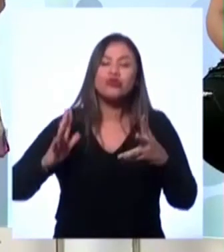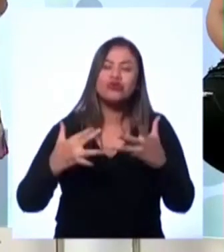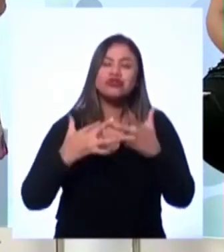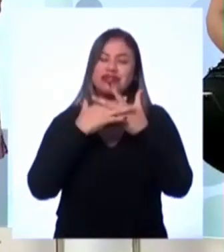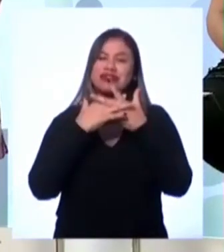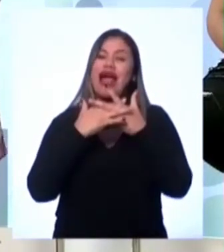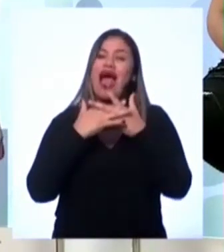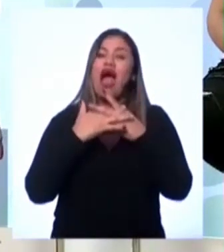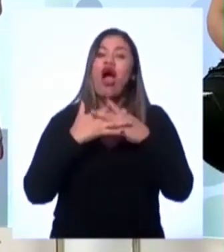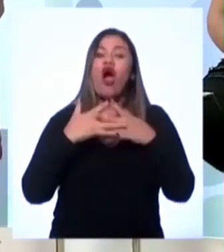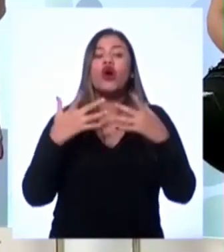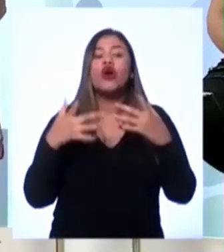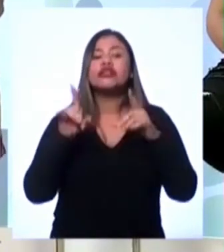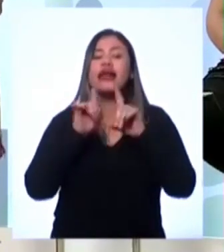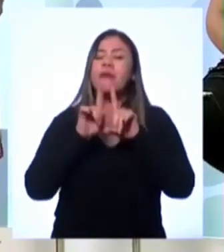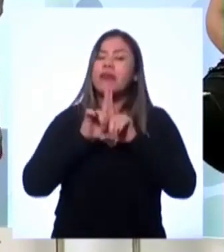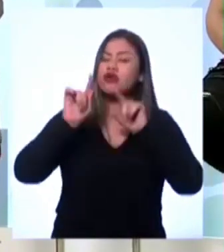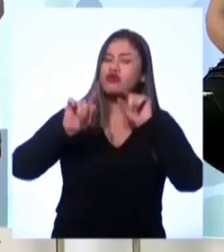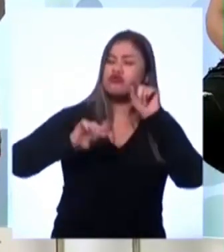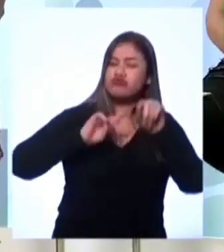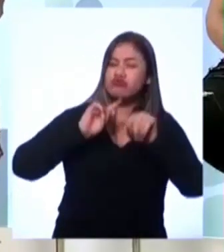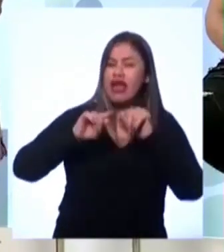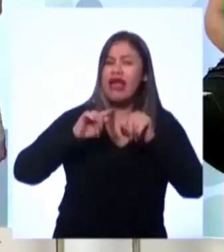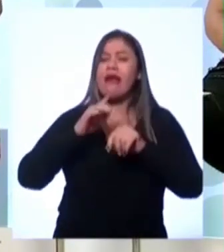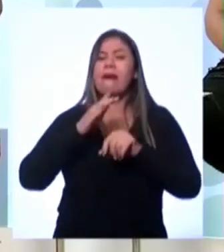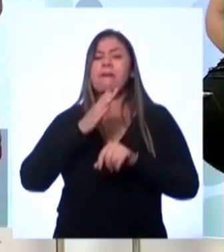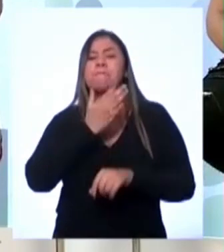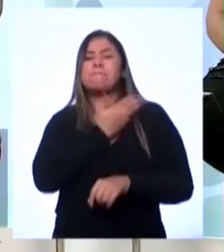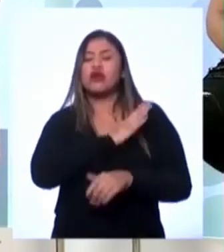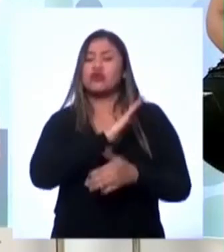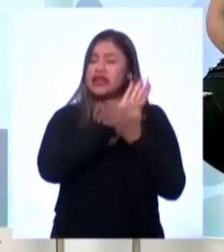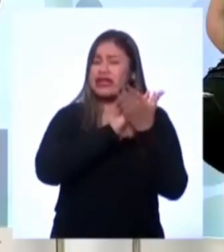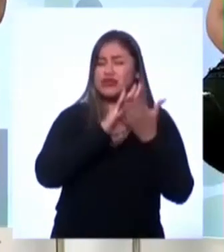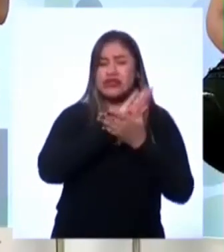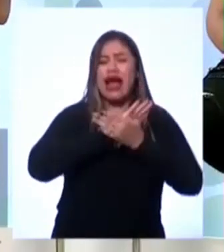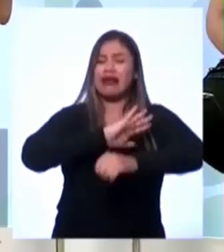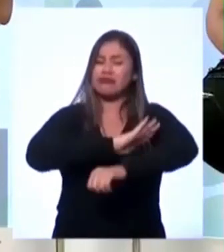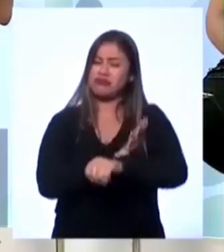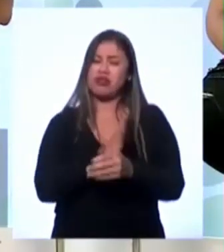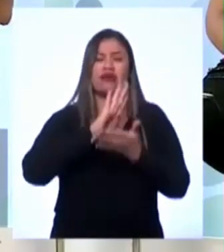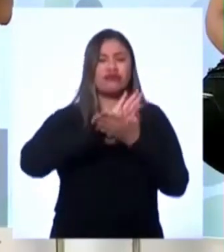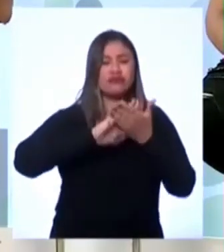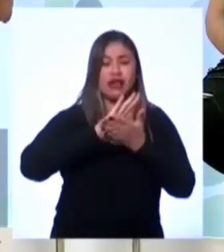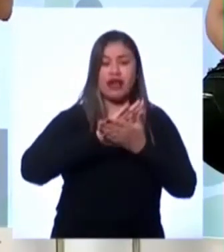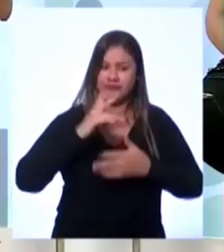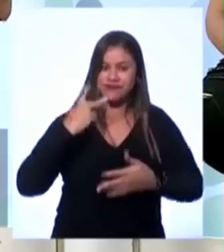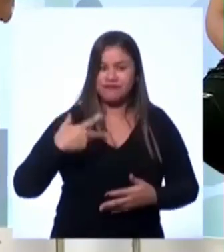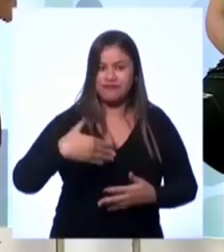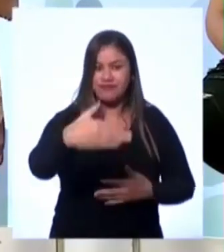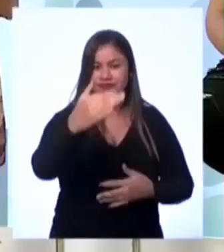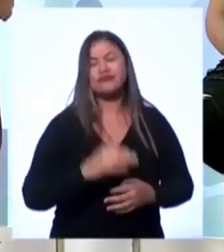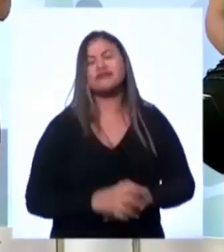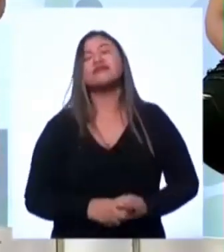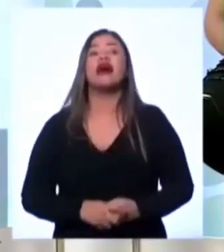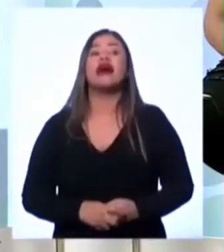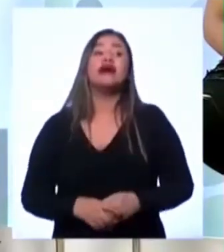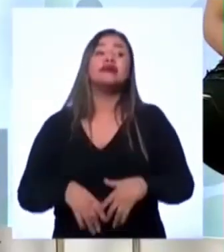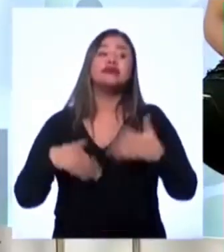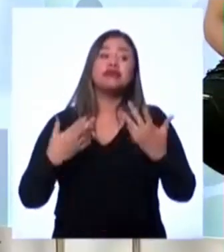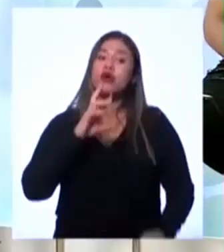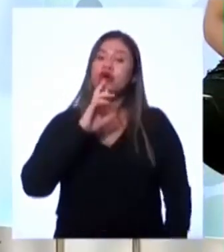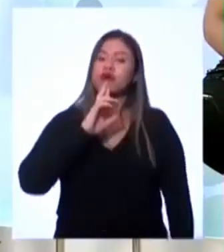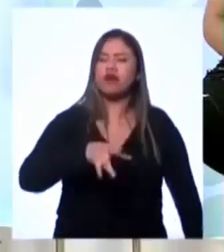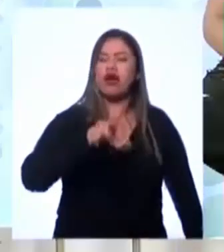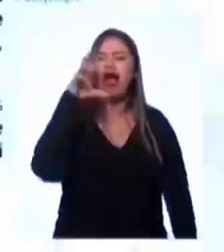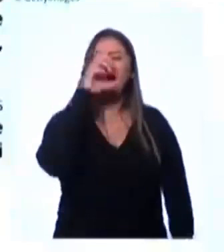para a não, né, expressão de preconceitos, de discriminações. Vamos lá. Então, a resposta mais